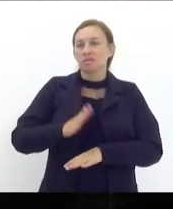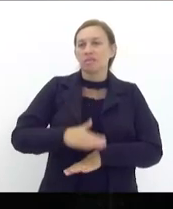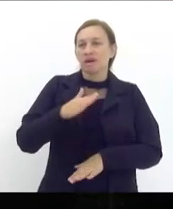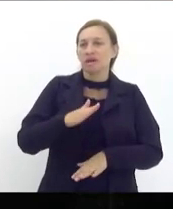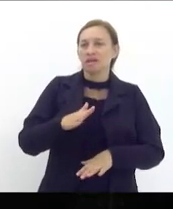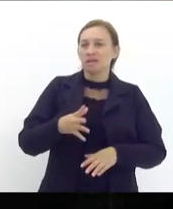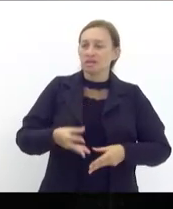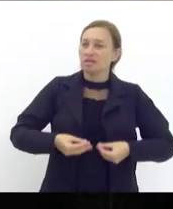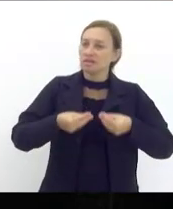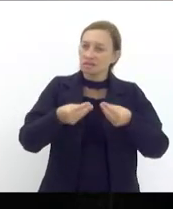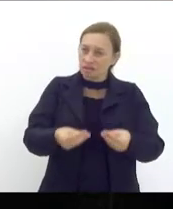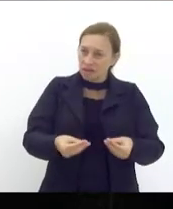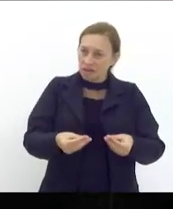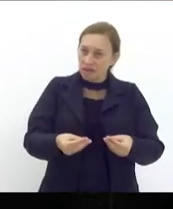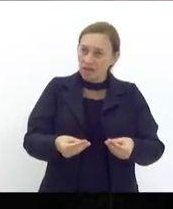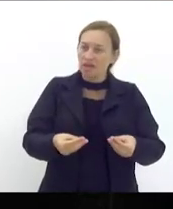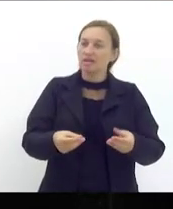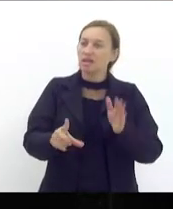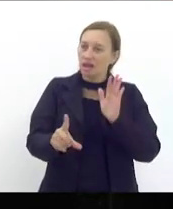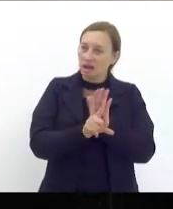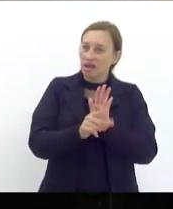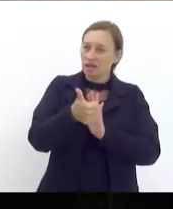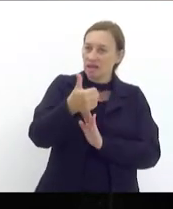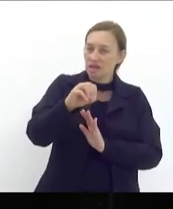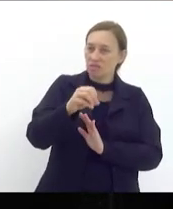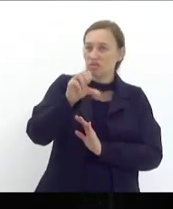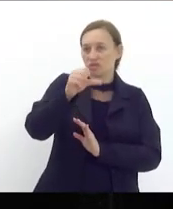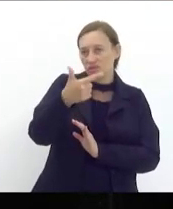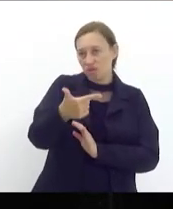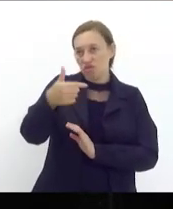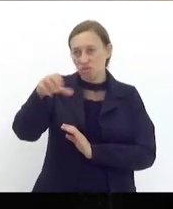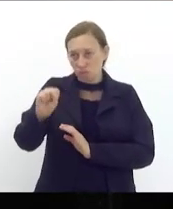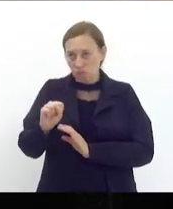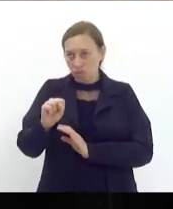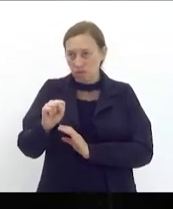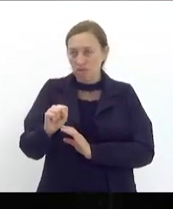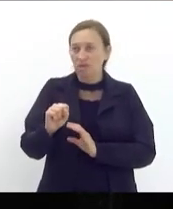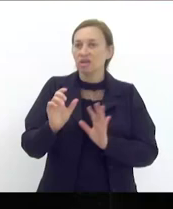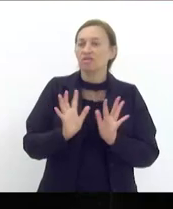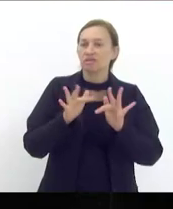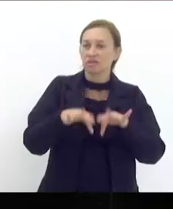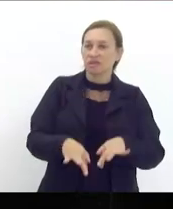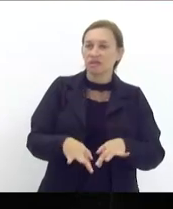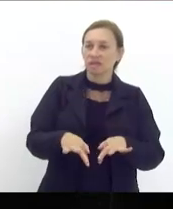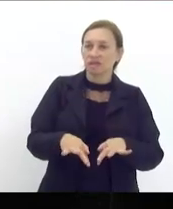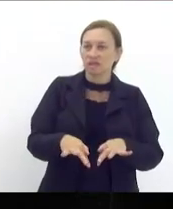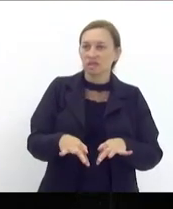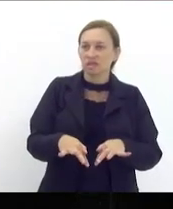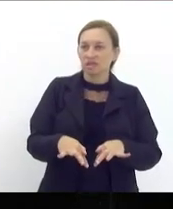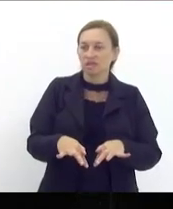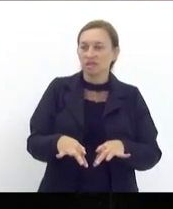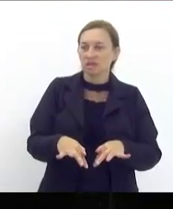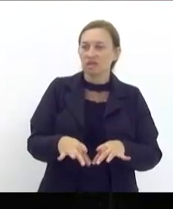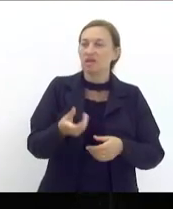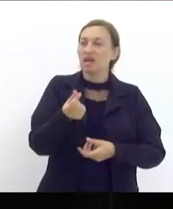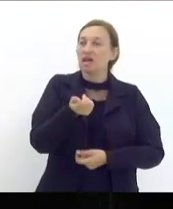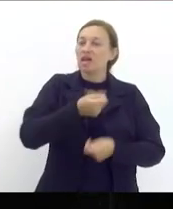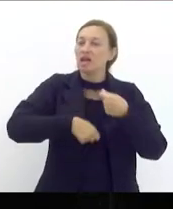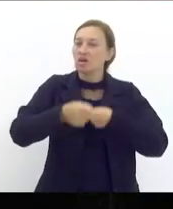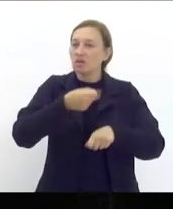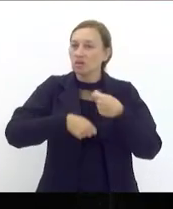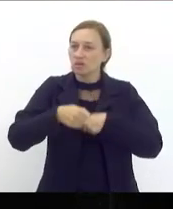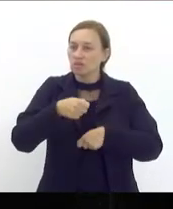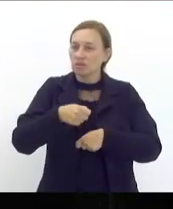essa entrega através da lei 10.028 que fecha um ciclo chamado economia